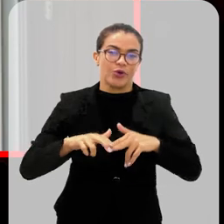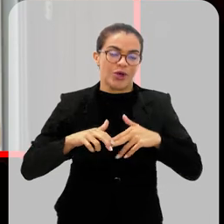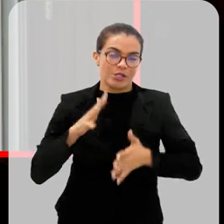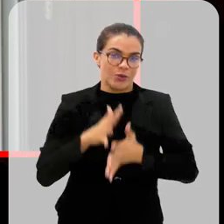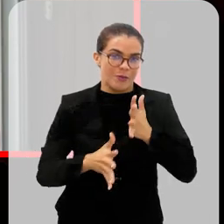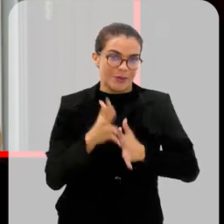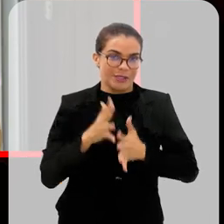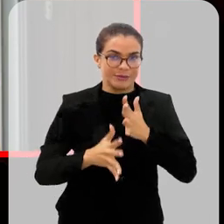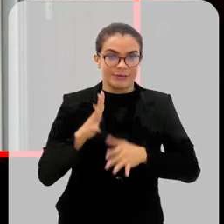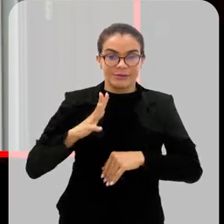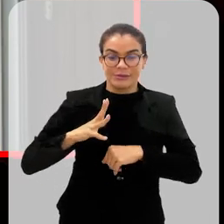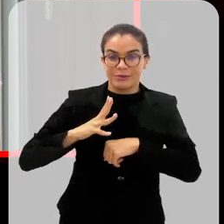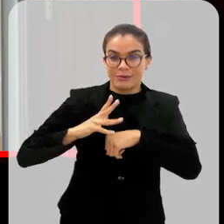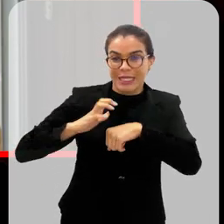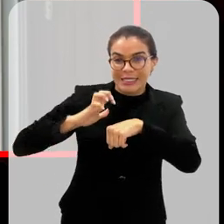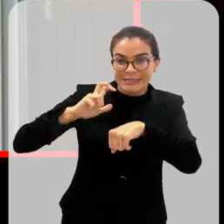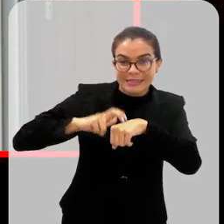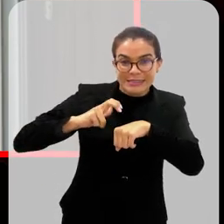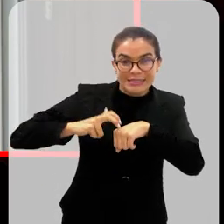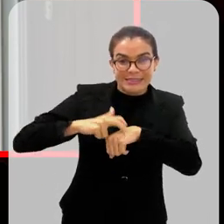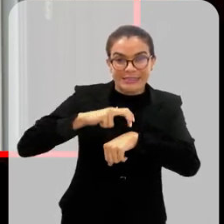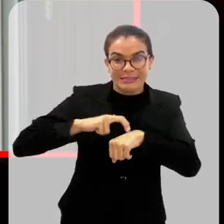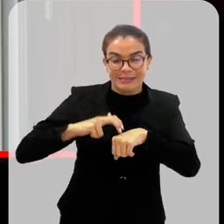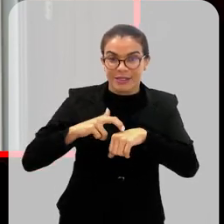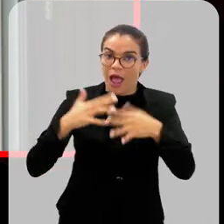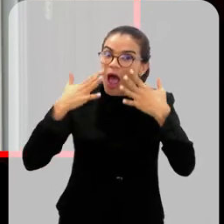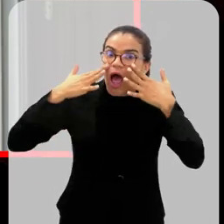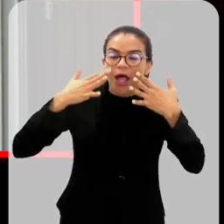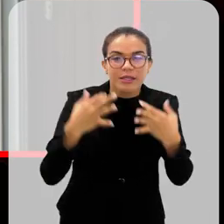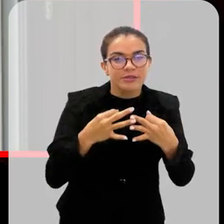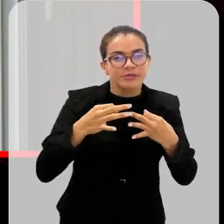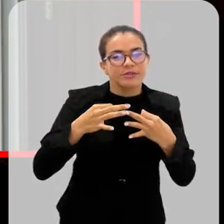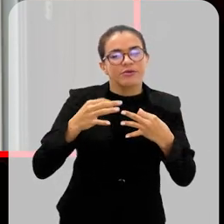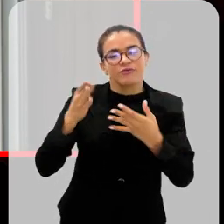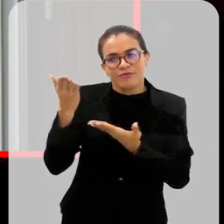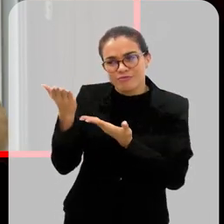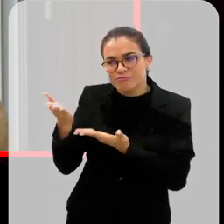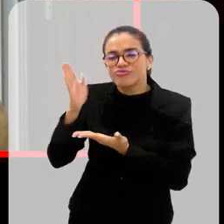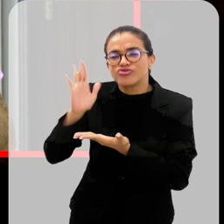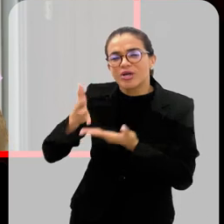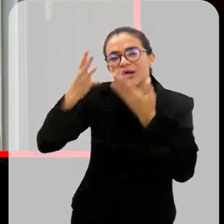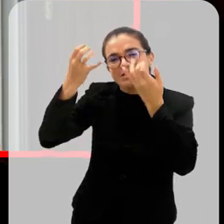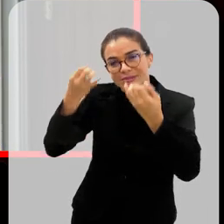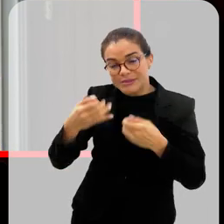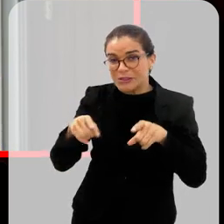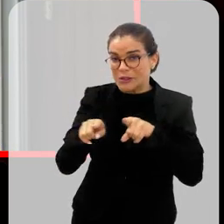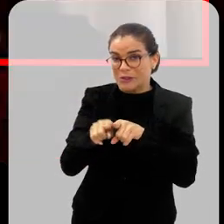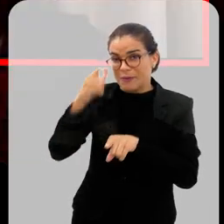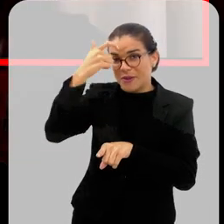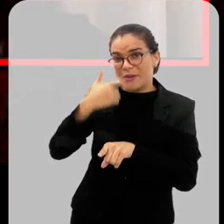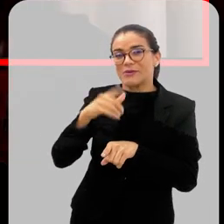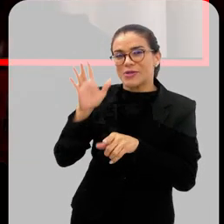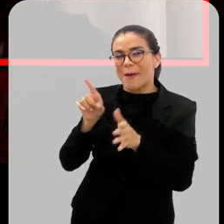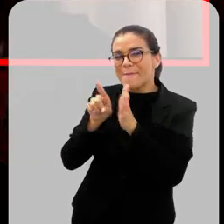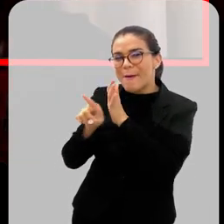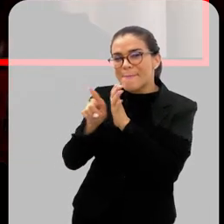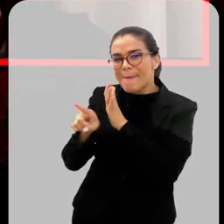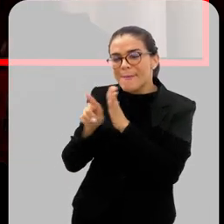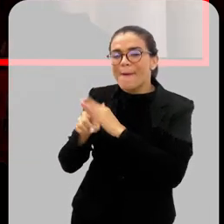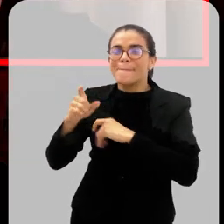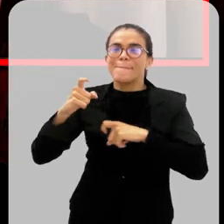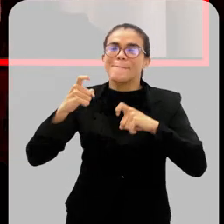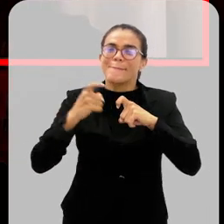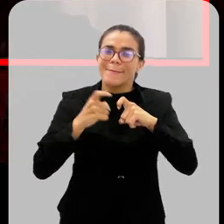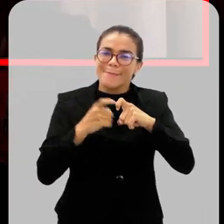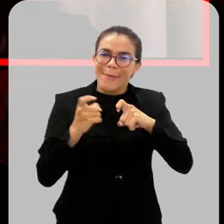dengue. Por isso, toda essa atenção que você já explicou, as perguntas que eu também já fiz, aquilo que os